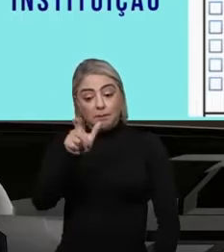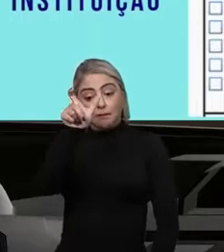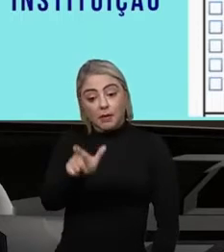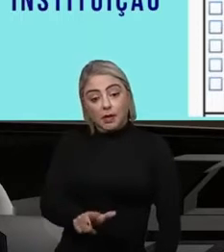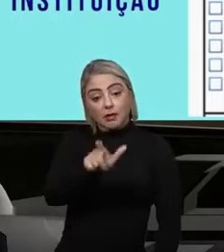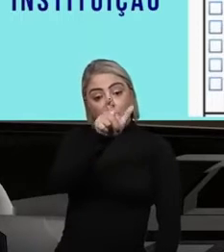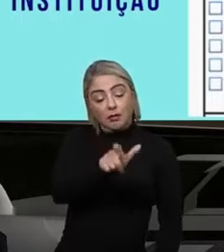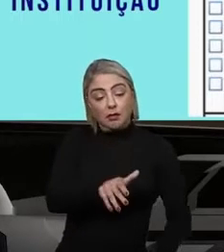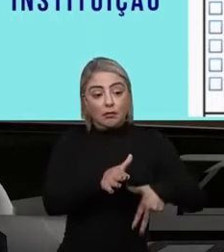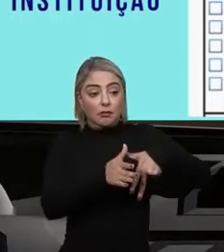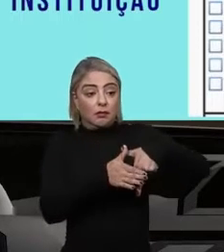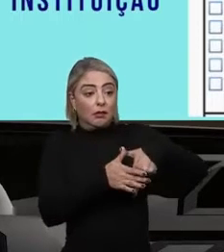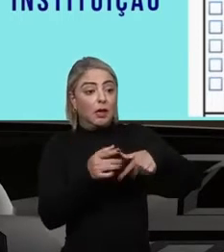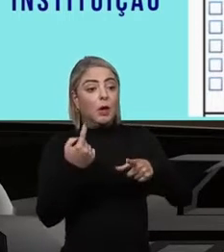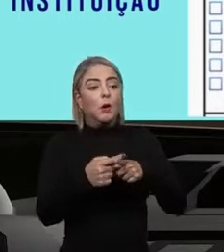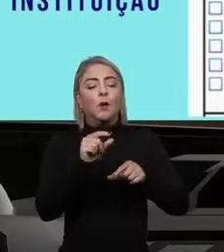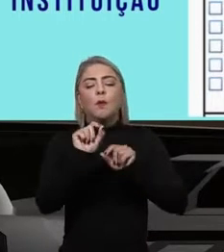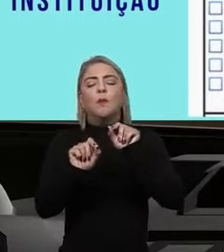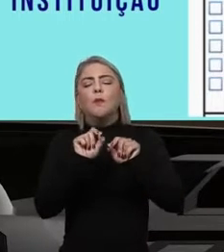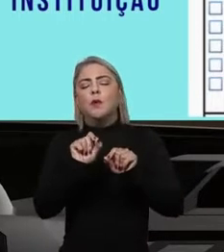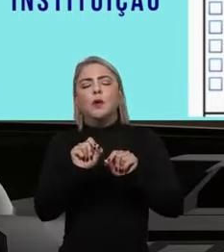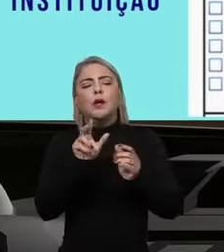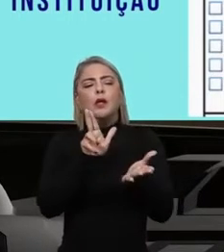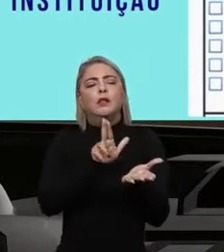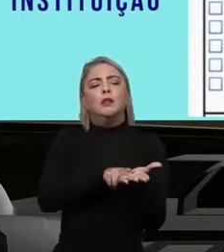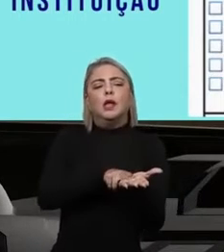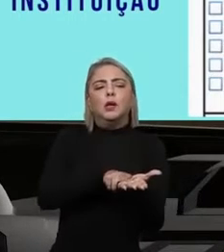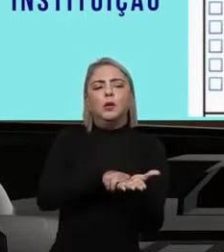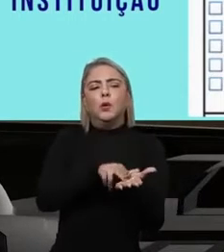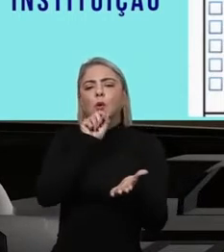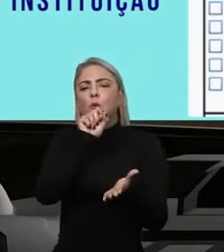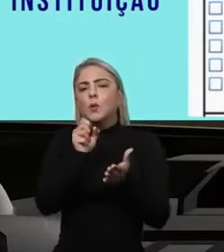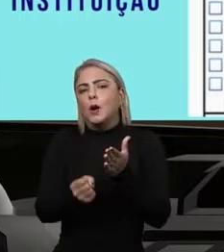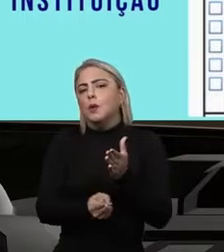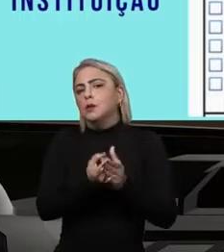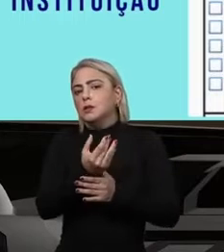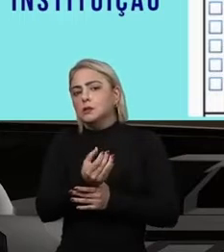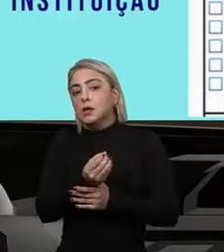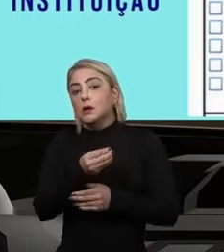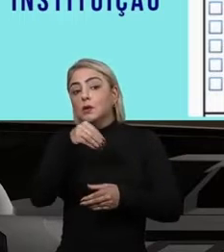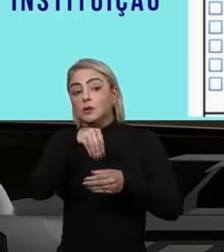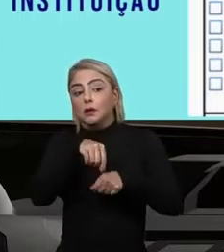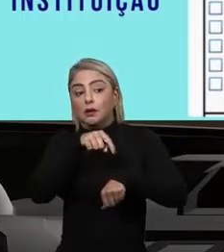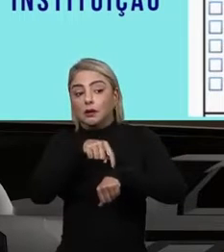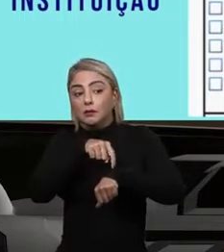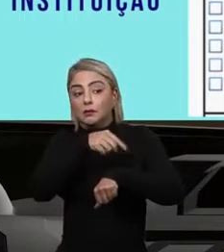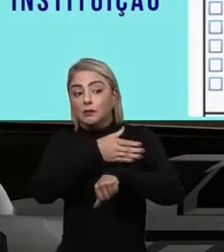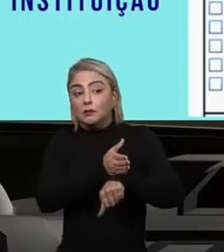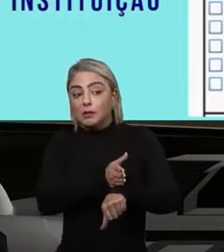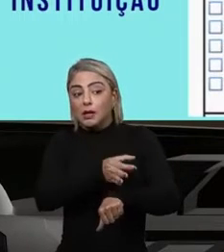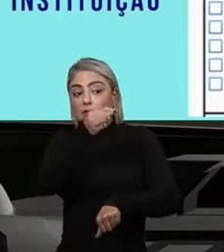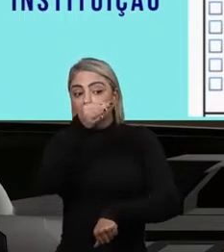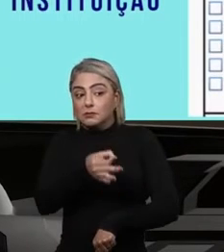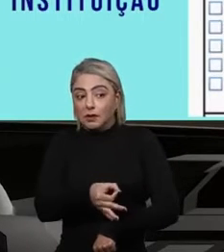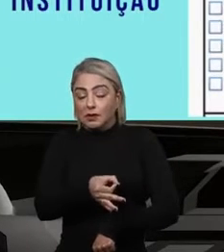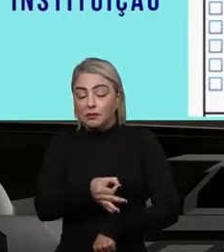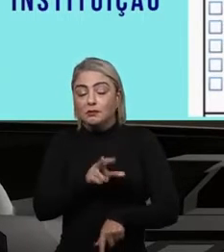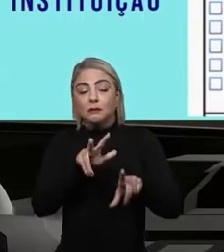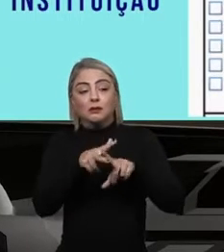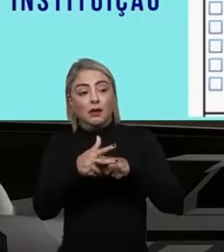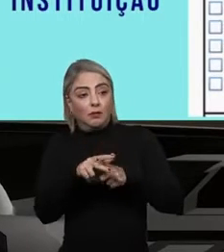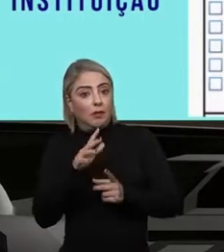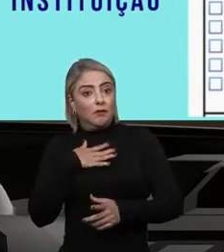dos porquês da sua internação não ter acontecido ainda dentro do tempo devido. E aí, é uma ferramenta